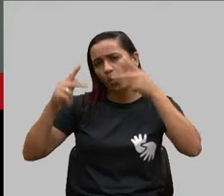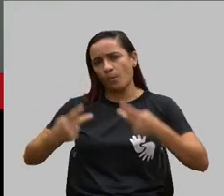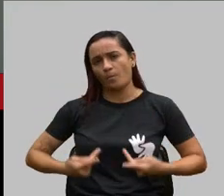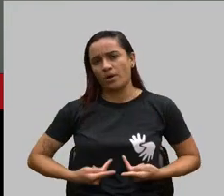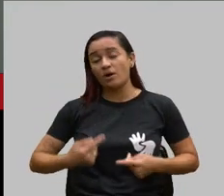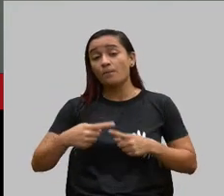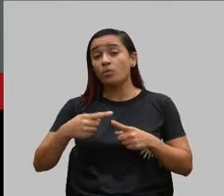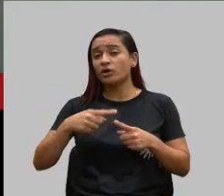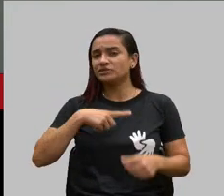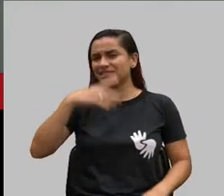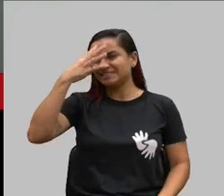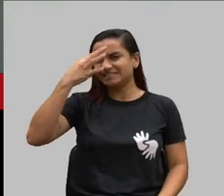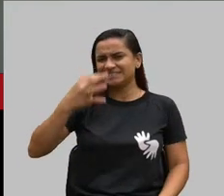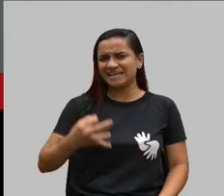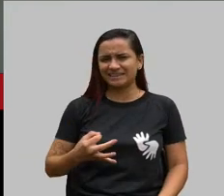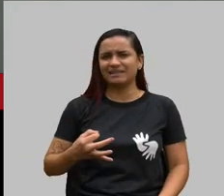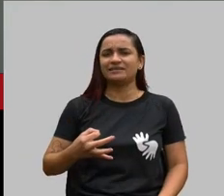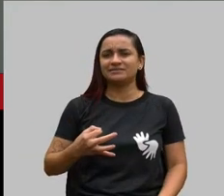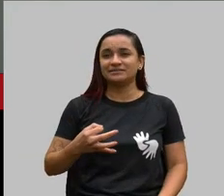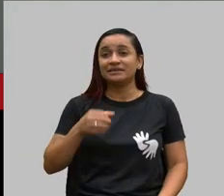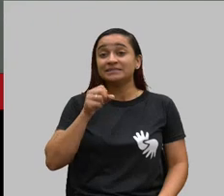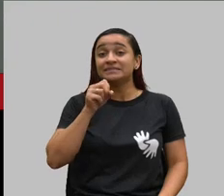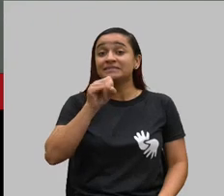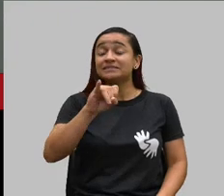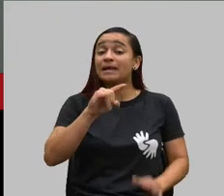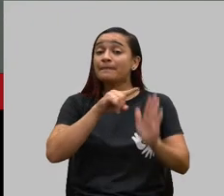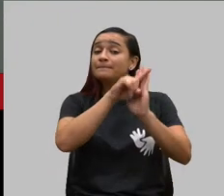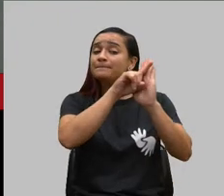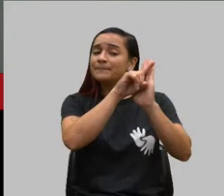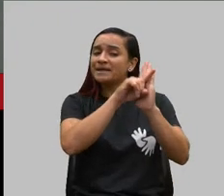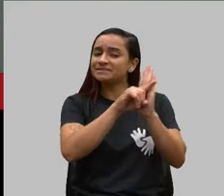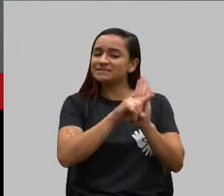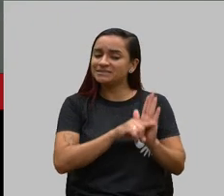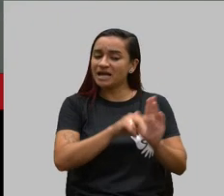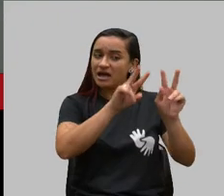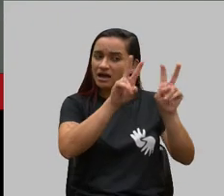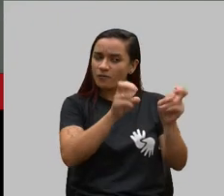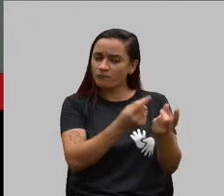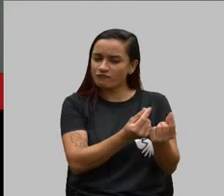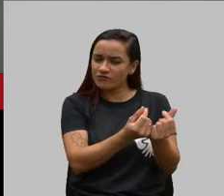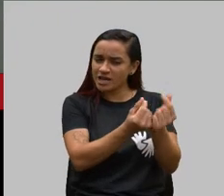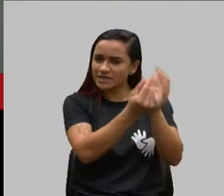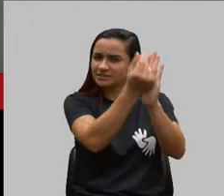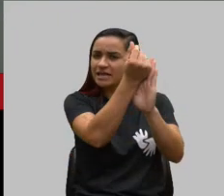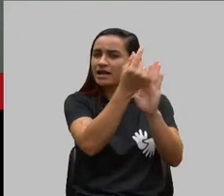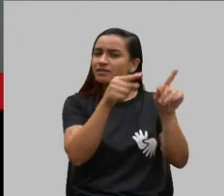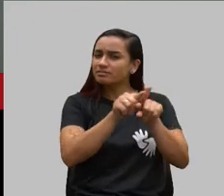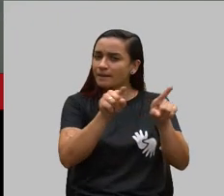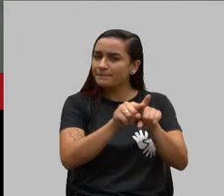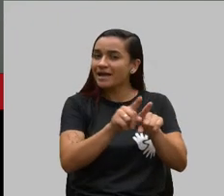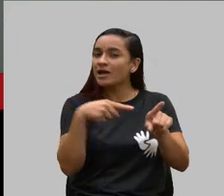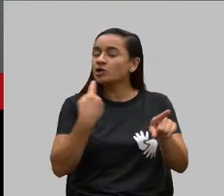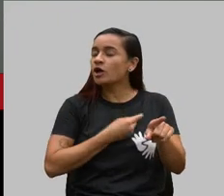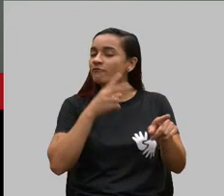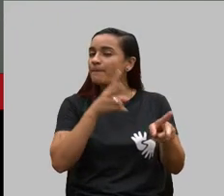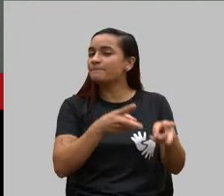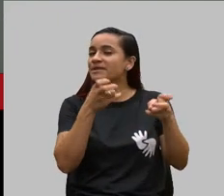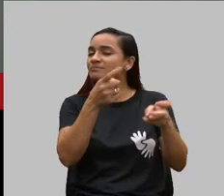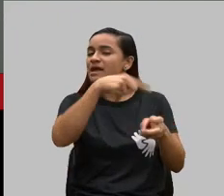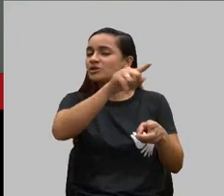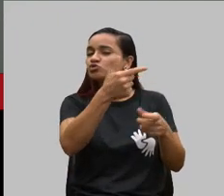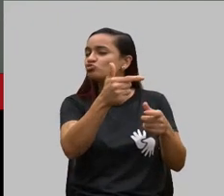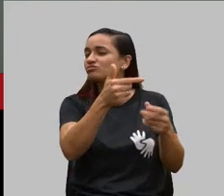doutor Marcelo, que quando foi investigado essa questão financeira também, nós vamos chegar à conclusão que não está tendo prejuízo.